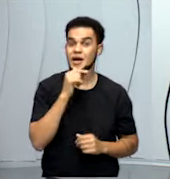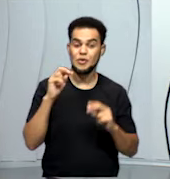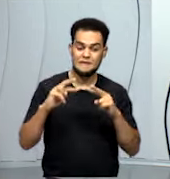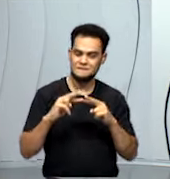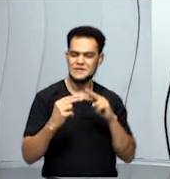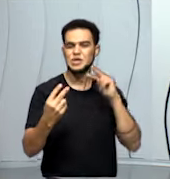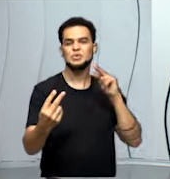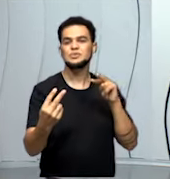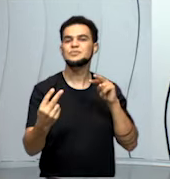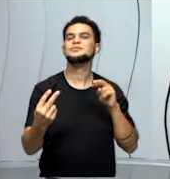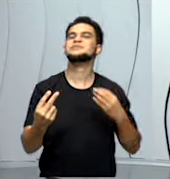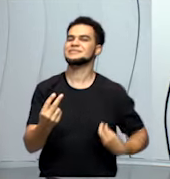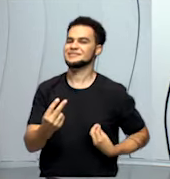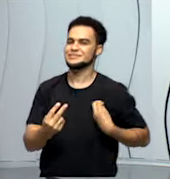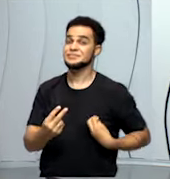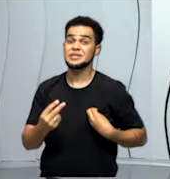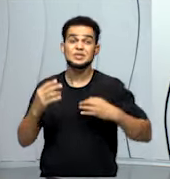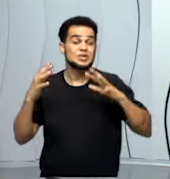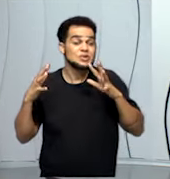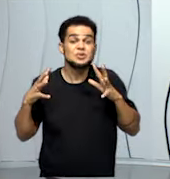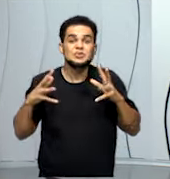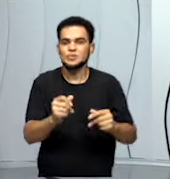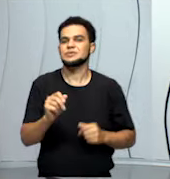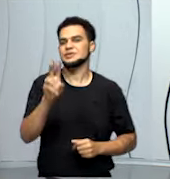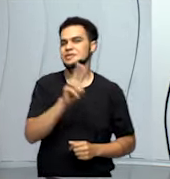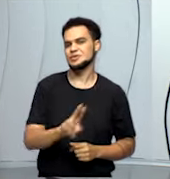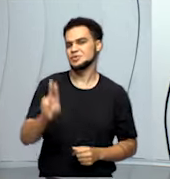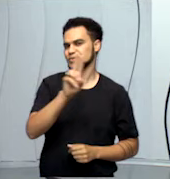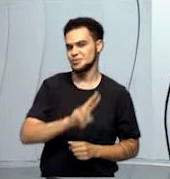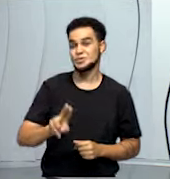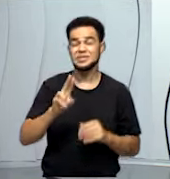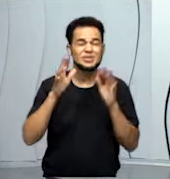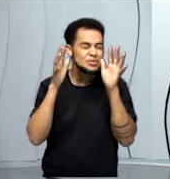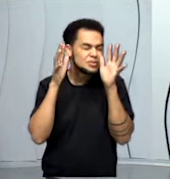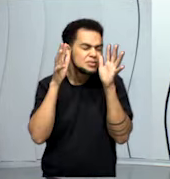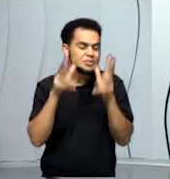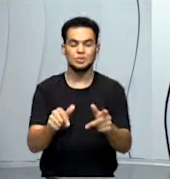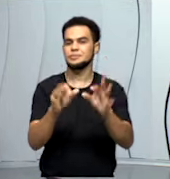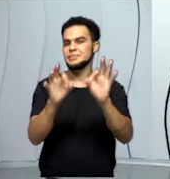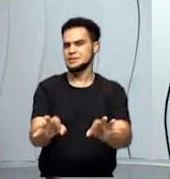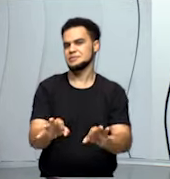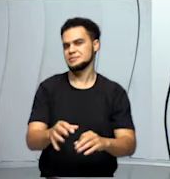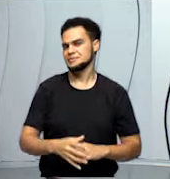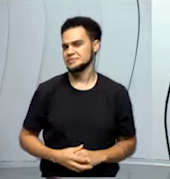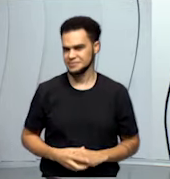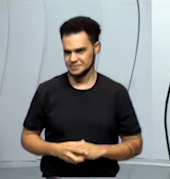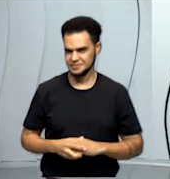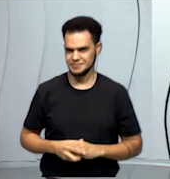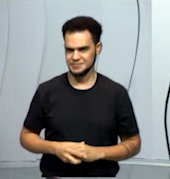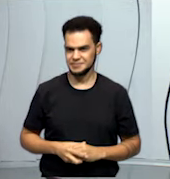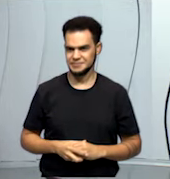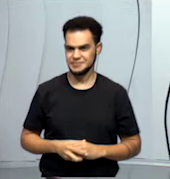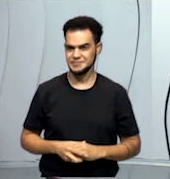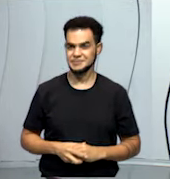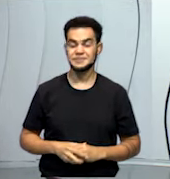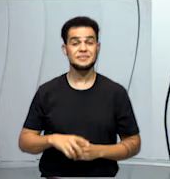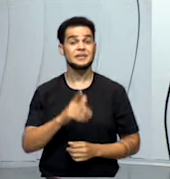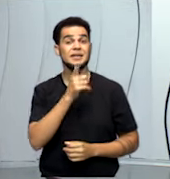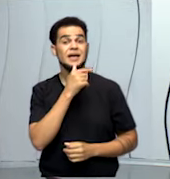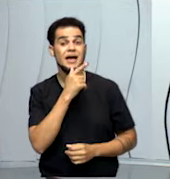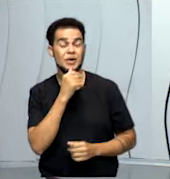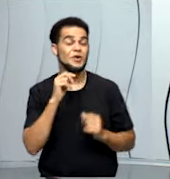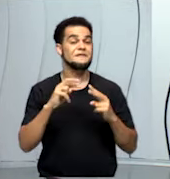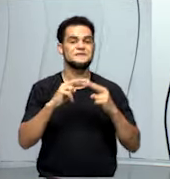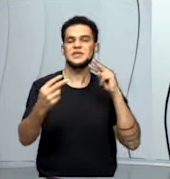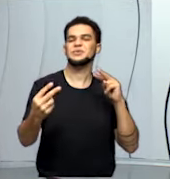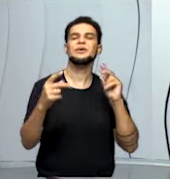está presente em tudo que a gente consome, em tudo mesmo. A água virtual é a